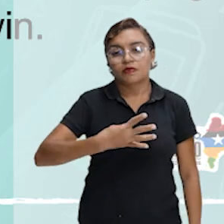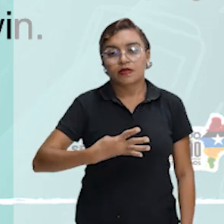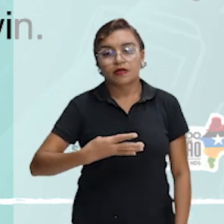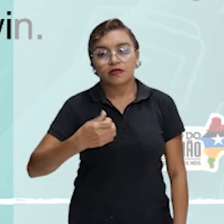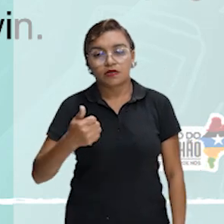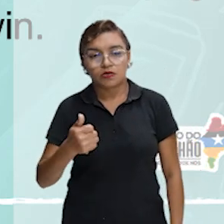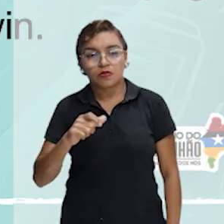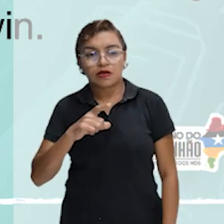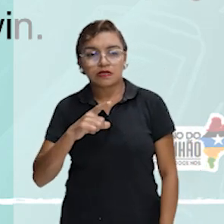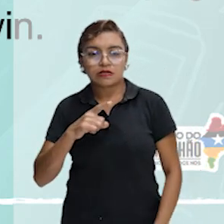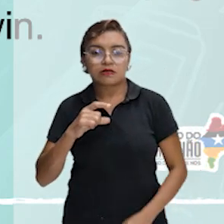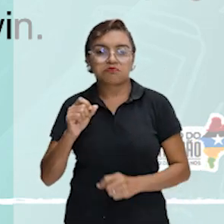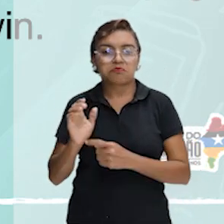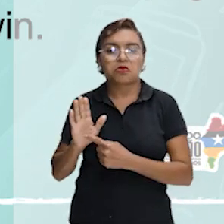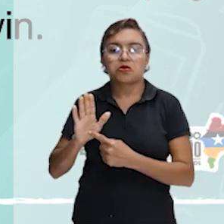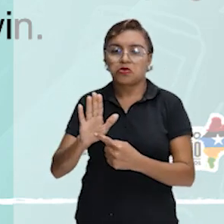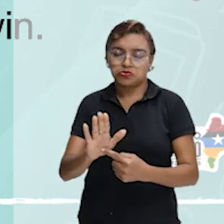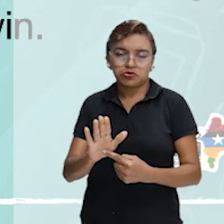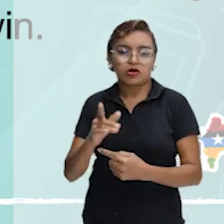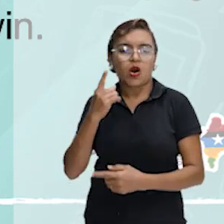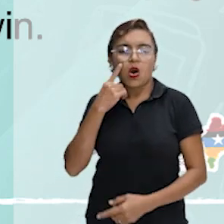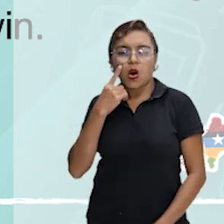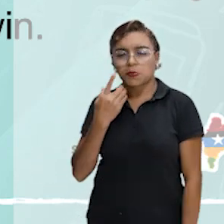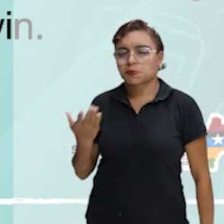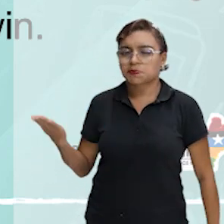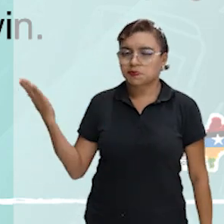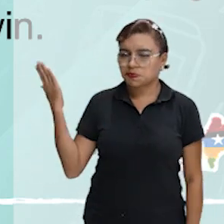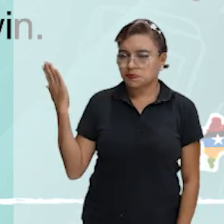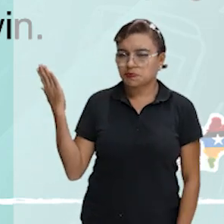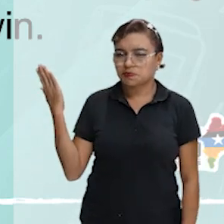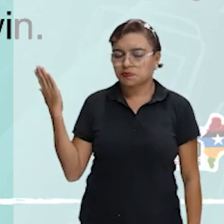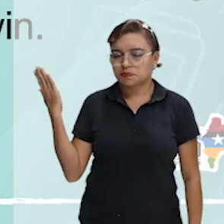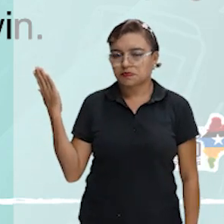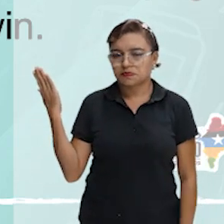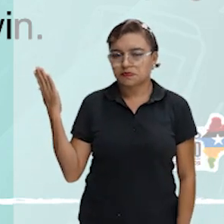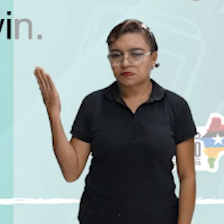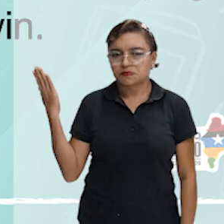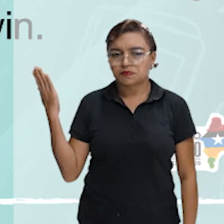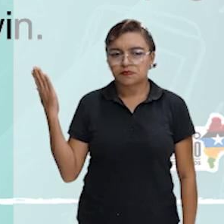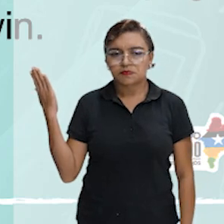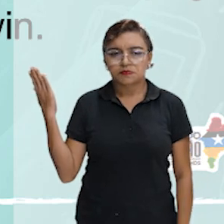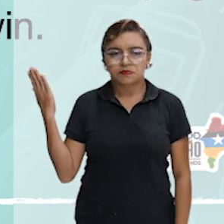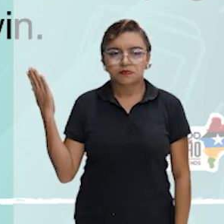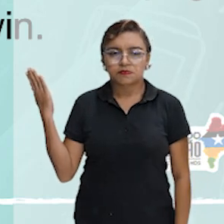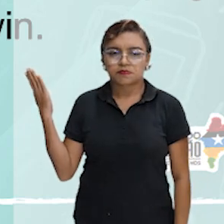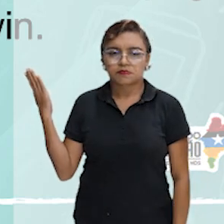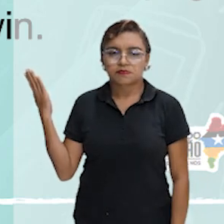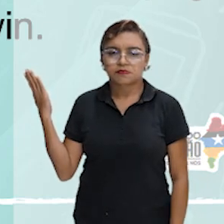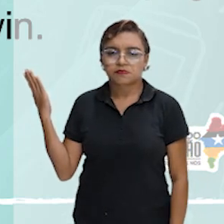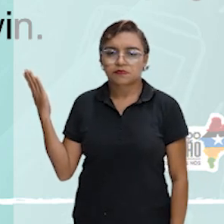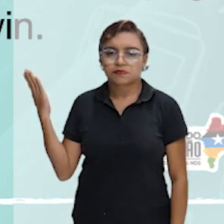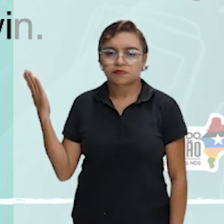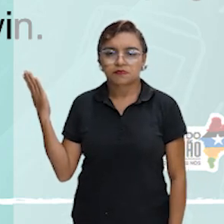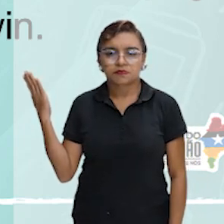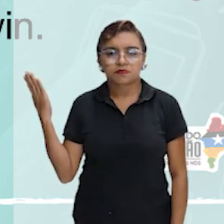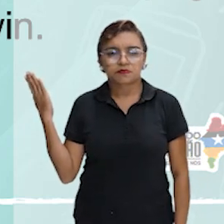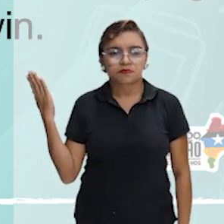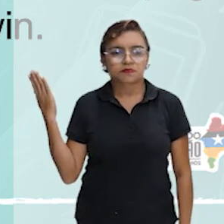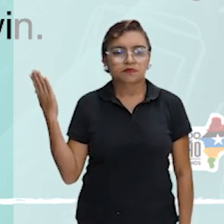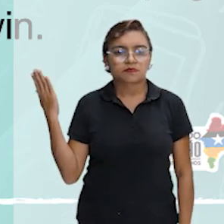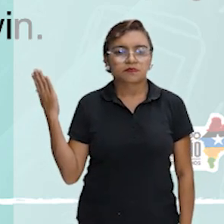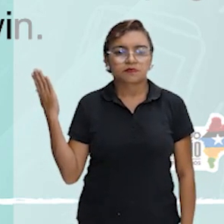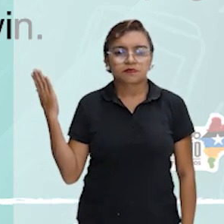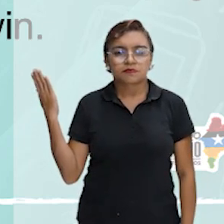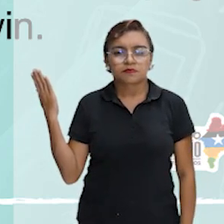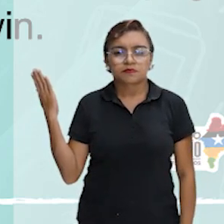desmentida por censos da época. Também, o Departamento Hidrográfico Britânico dava nota em 1841